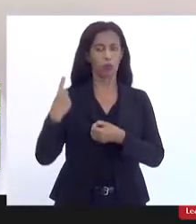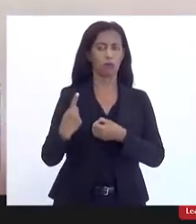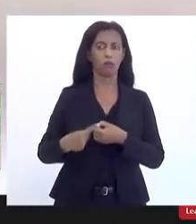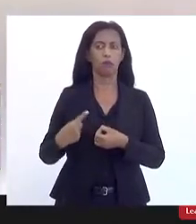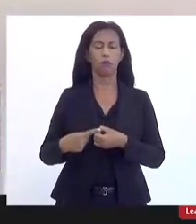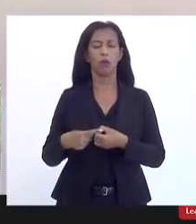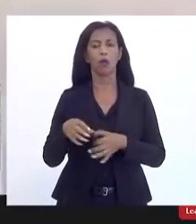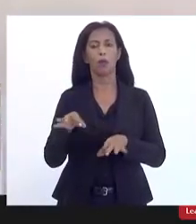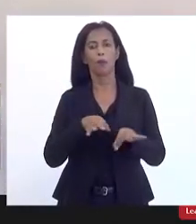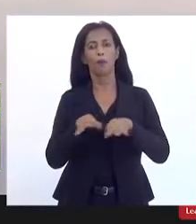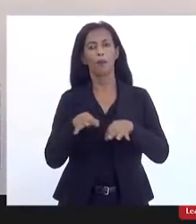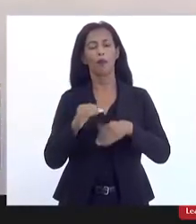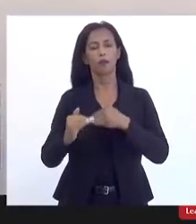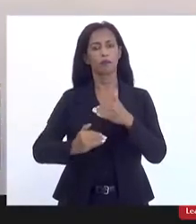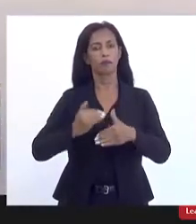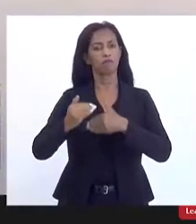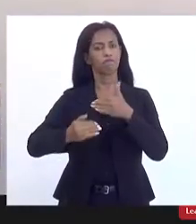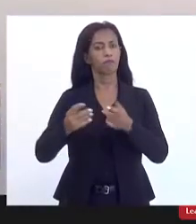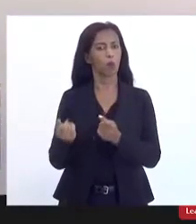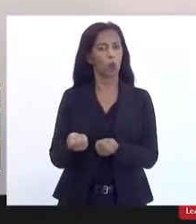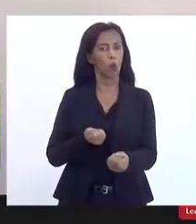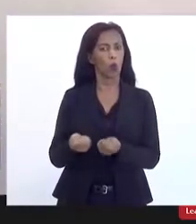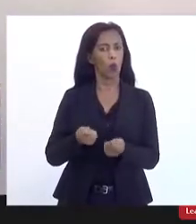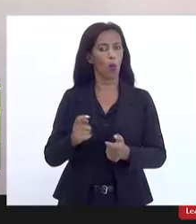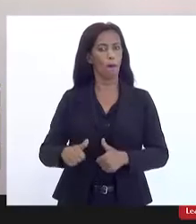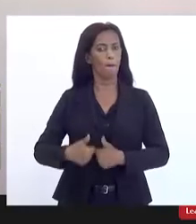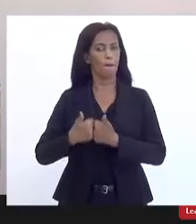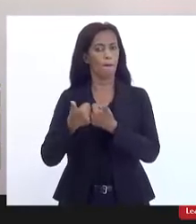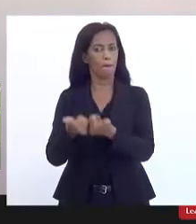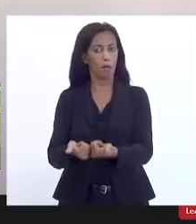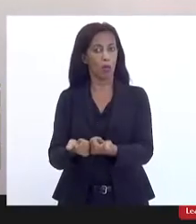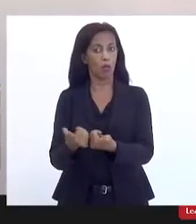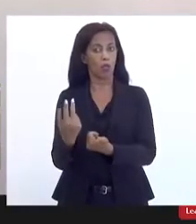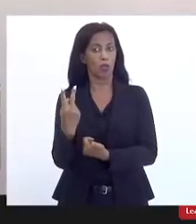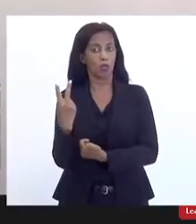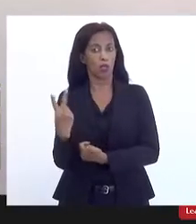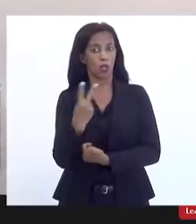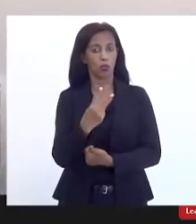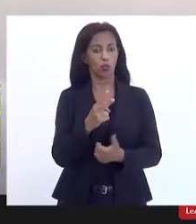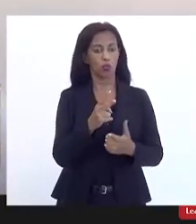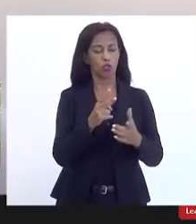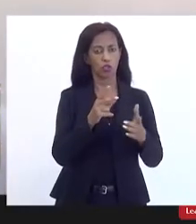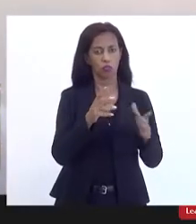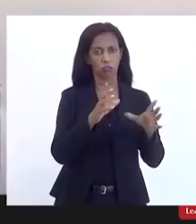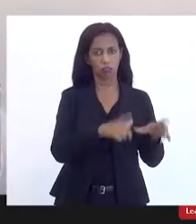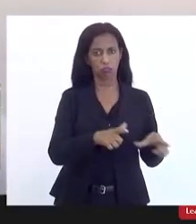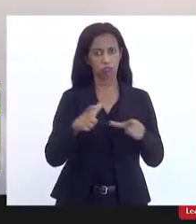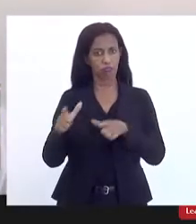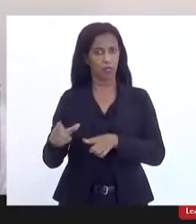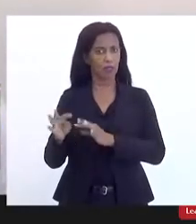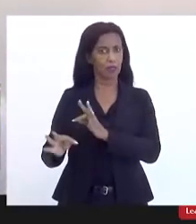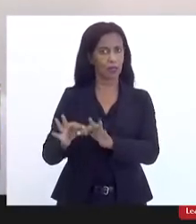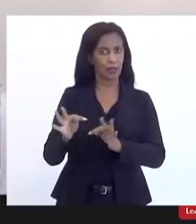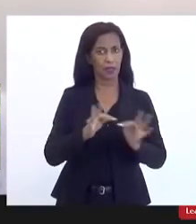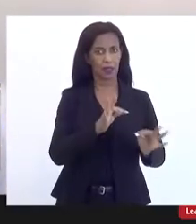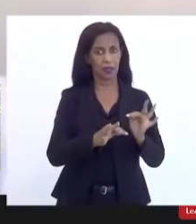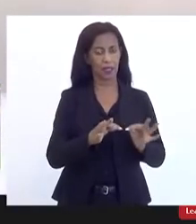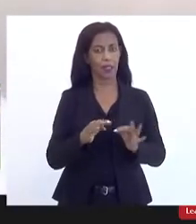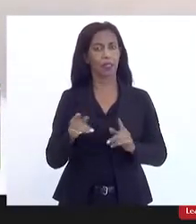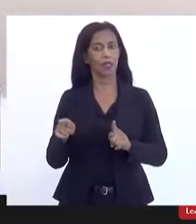um plano de desenvolvimento controle e melhoria das duas estações de tratamento bem como controle